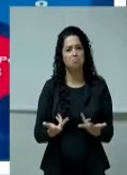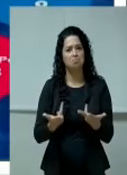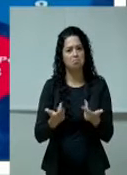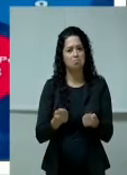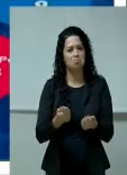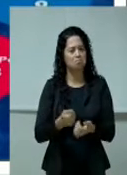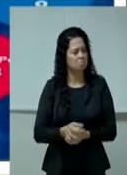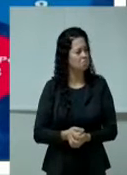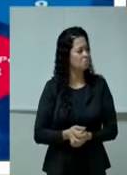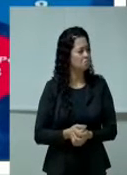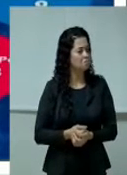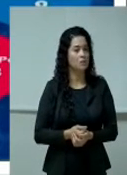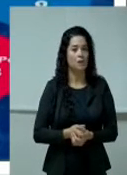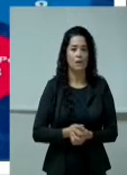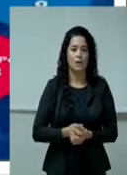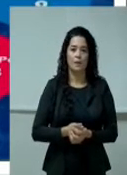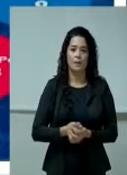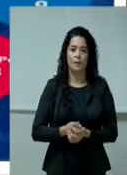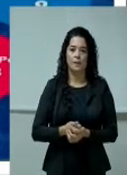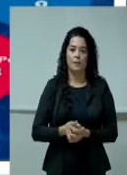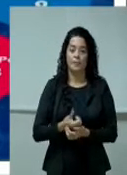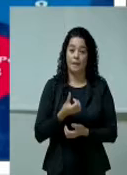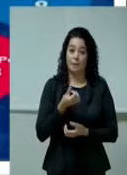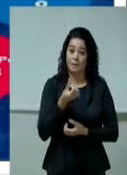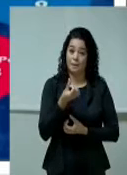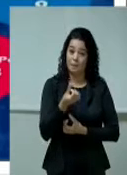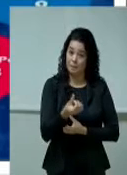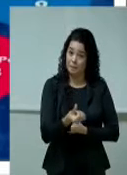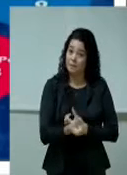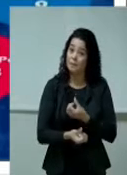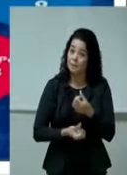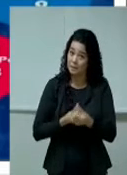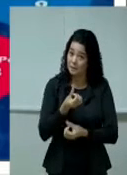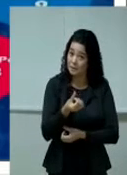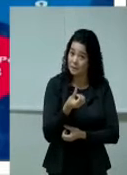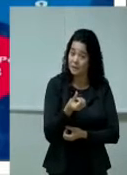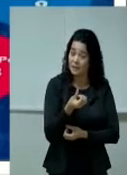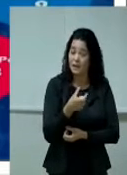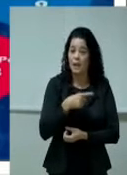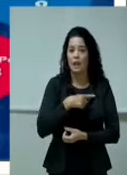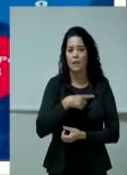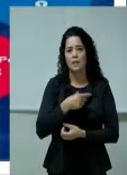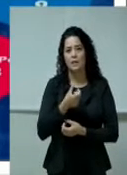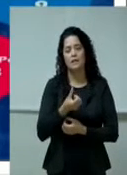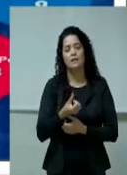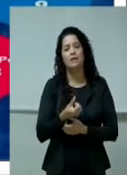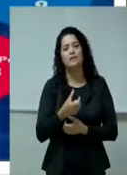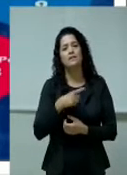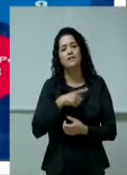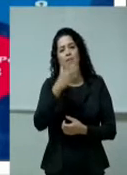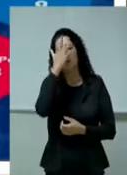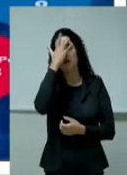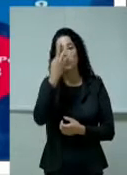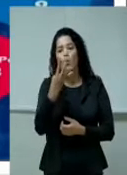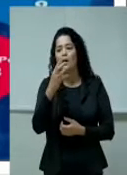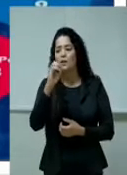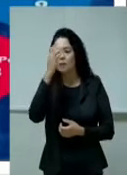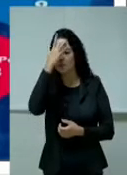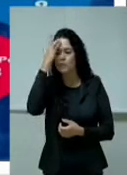No primeiro semestre, eles prenderam e levaram para a delegacia 41 pessoas por roubo e furto.